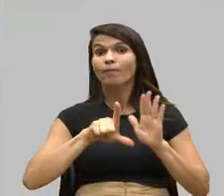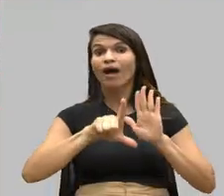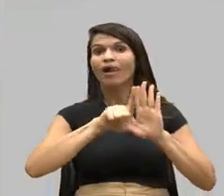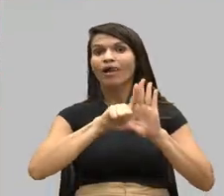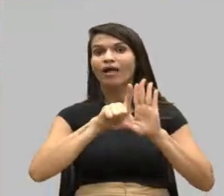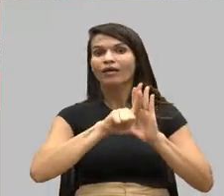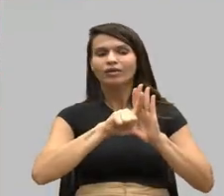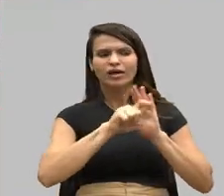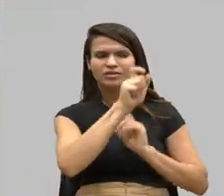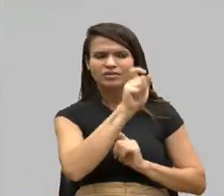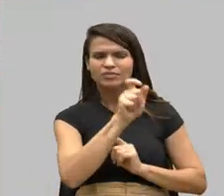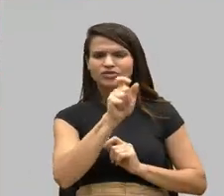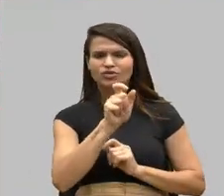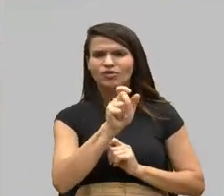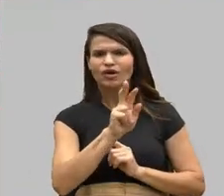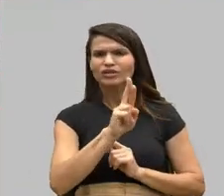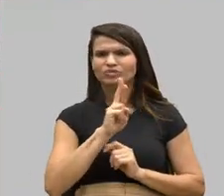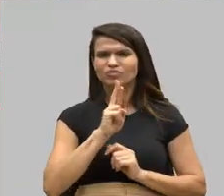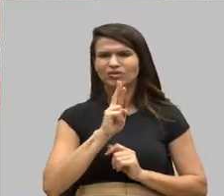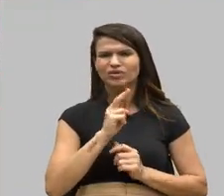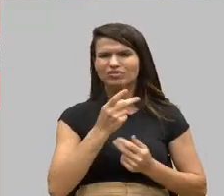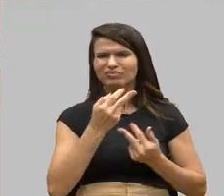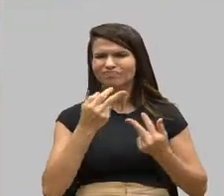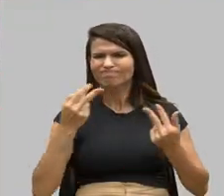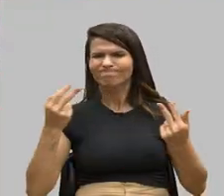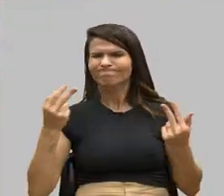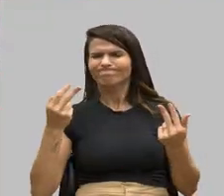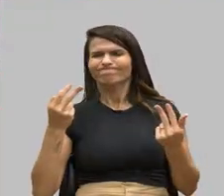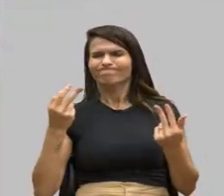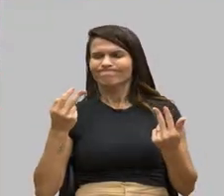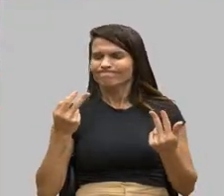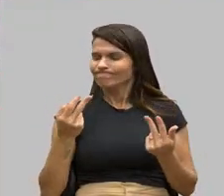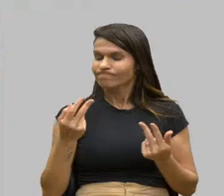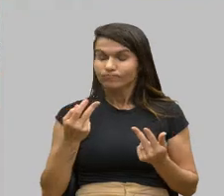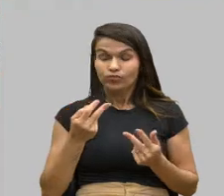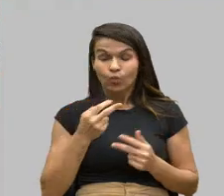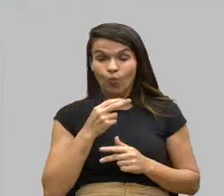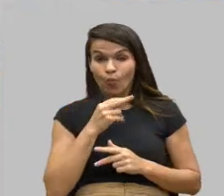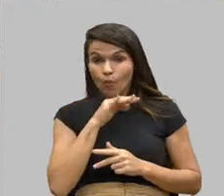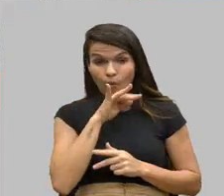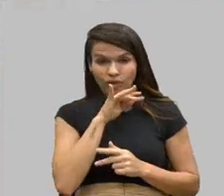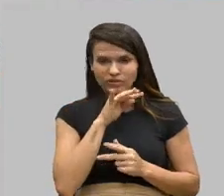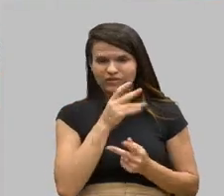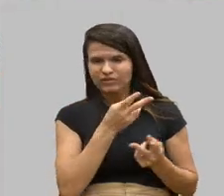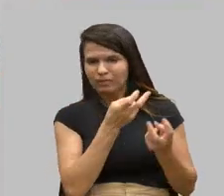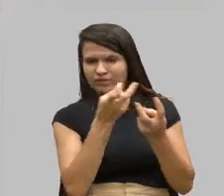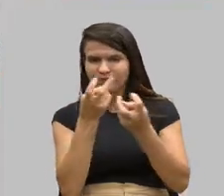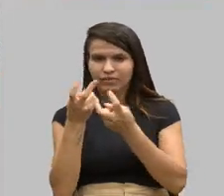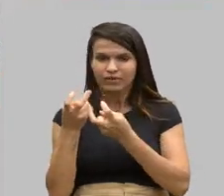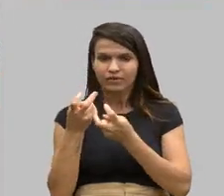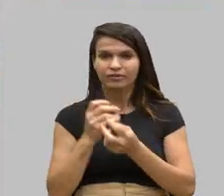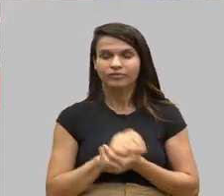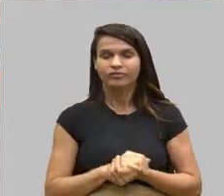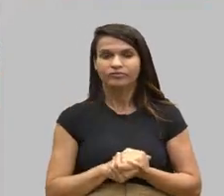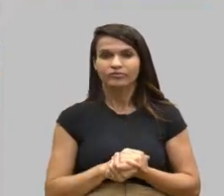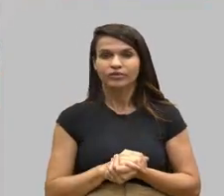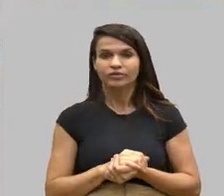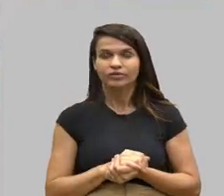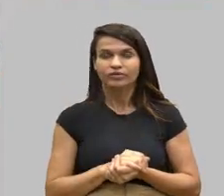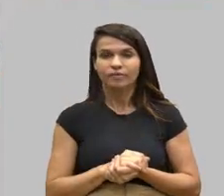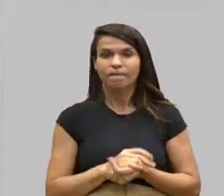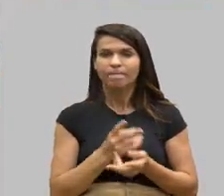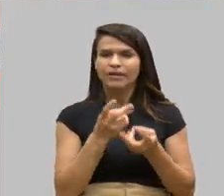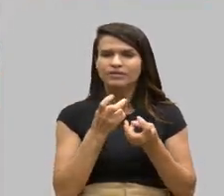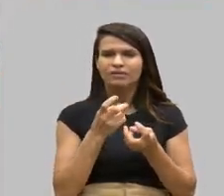respondam por tantas mortes que a gente vem vendo. se a gente vê aí diariamente pessoas que